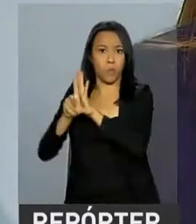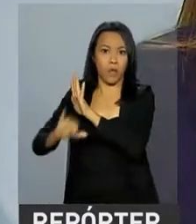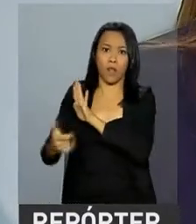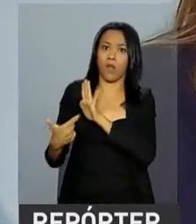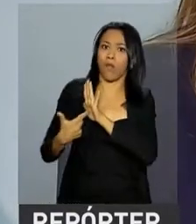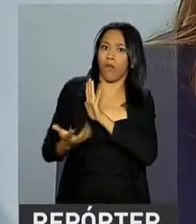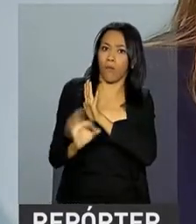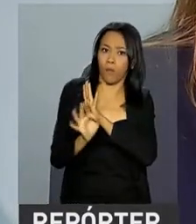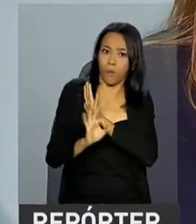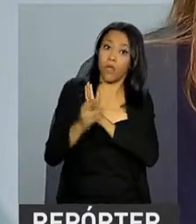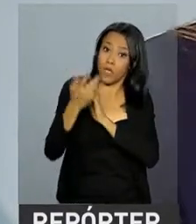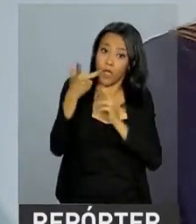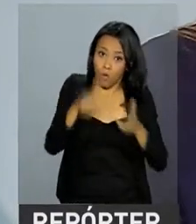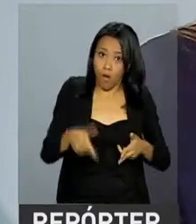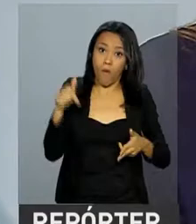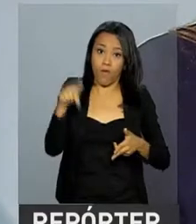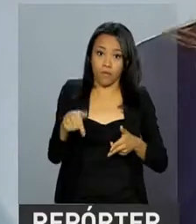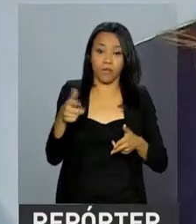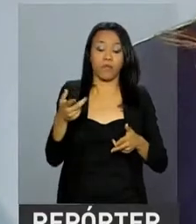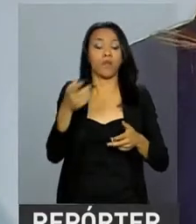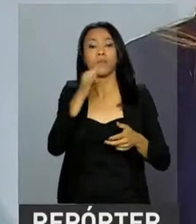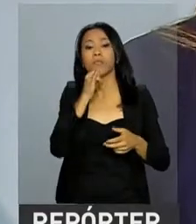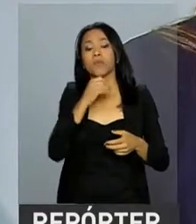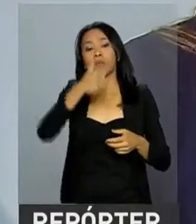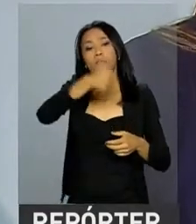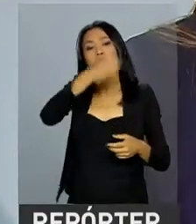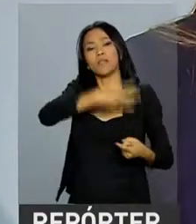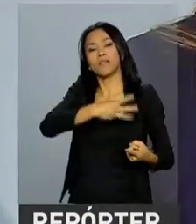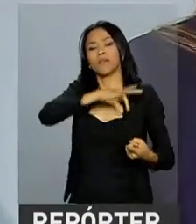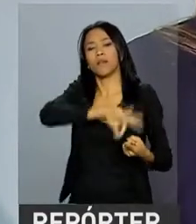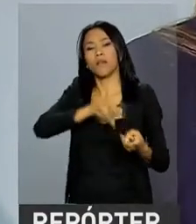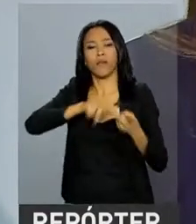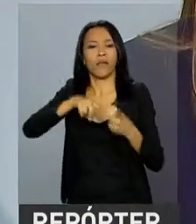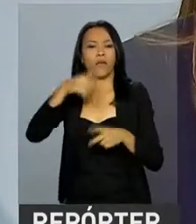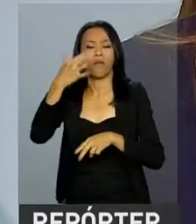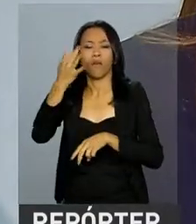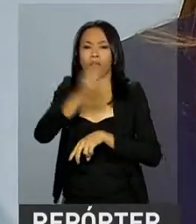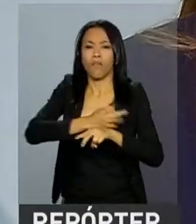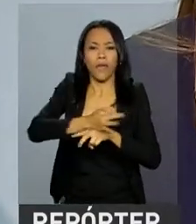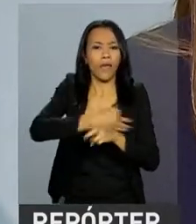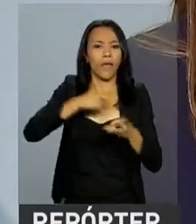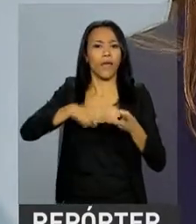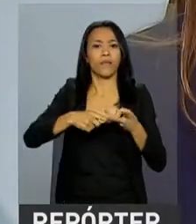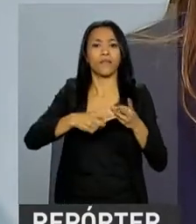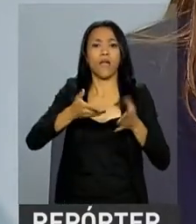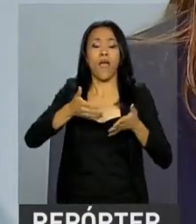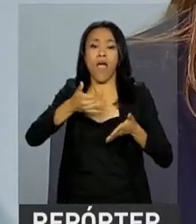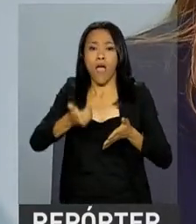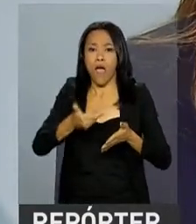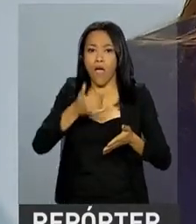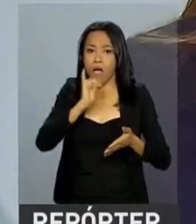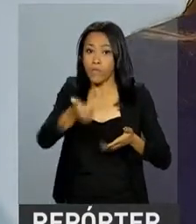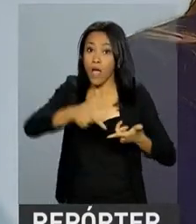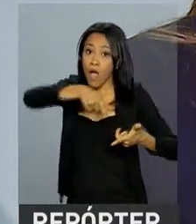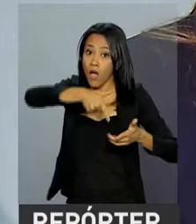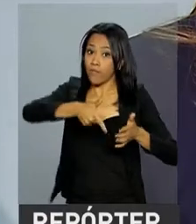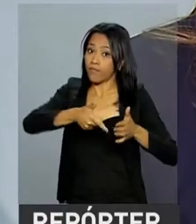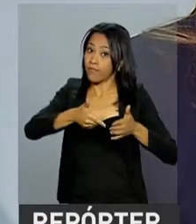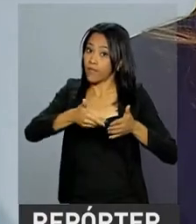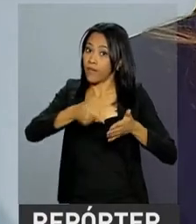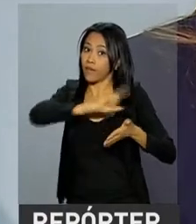que é o caso da Lei da Reforma Trabalhista. O décimo terceiro, por exemplo, as férias, o aviso prévio, o FGTS, todos eles